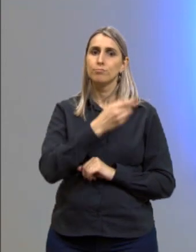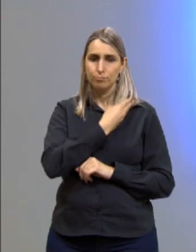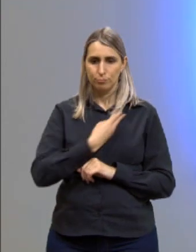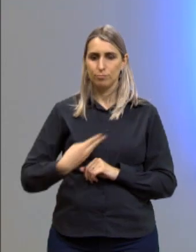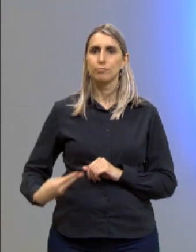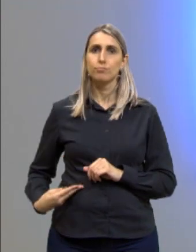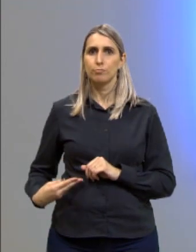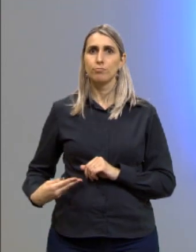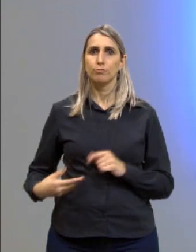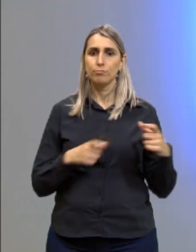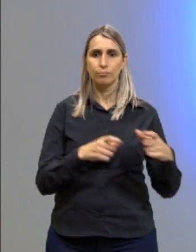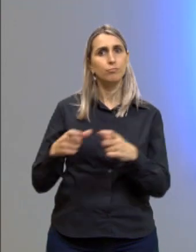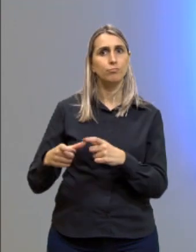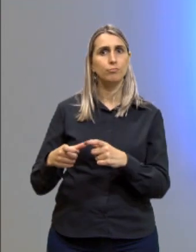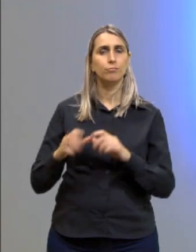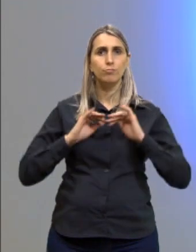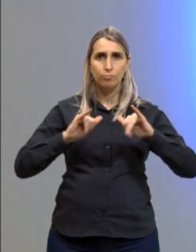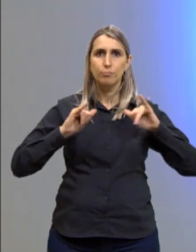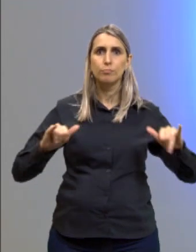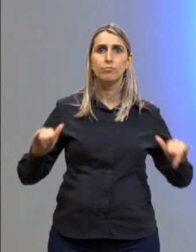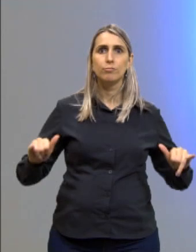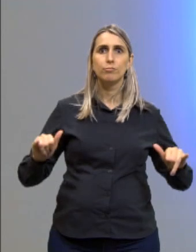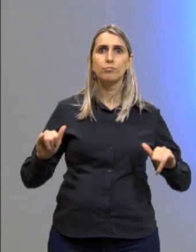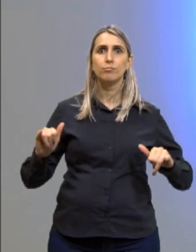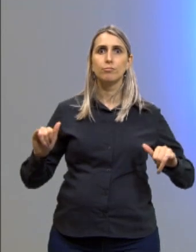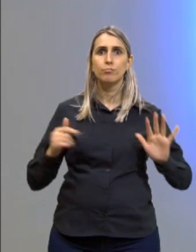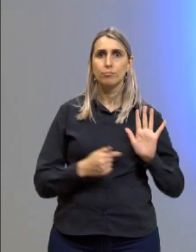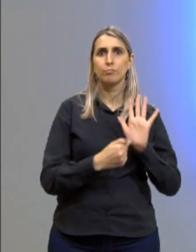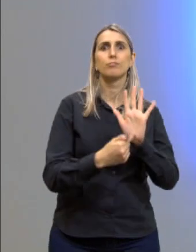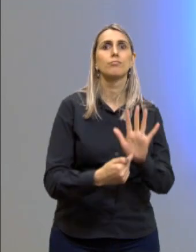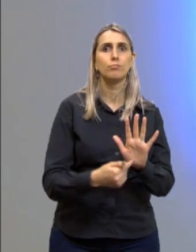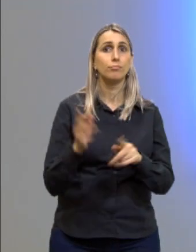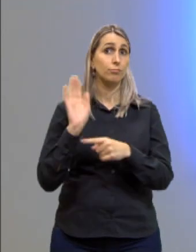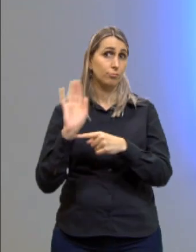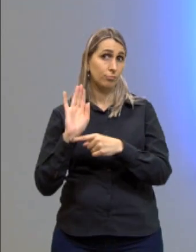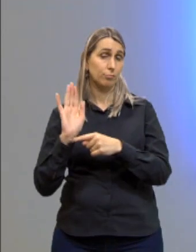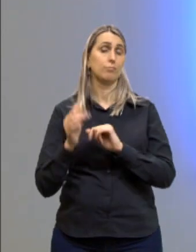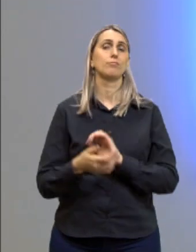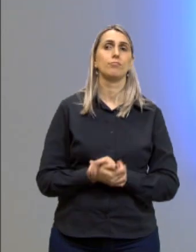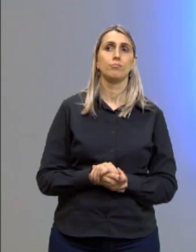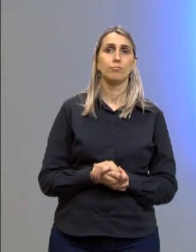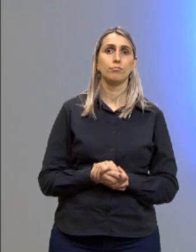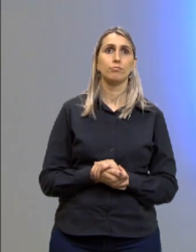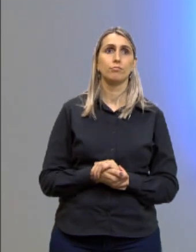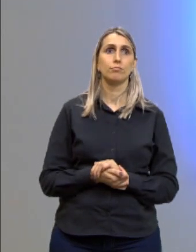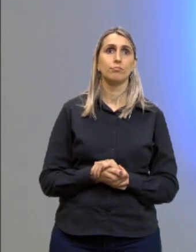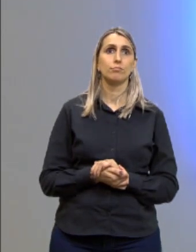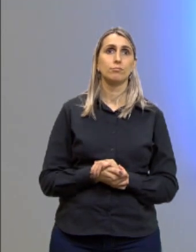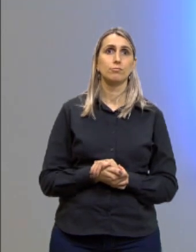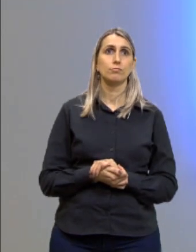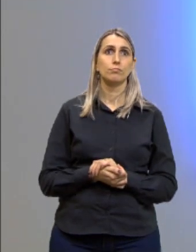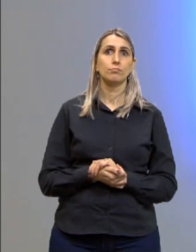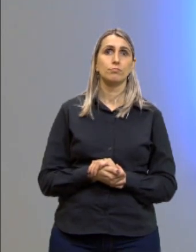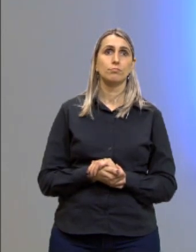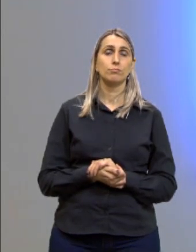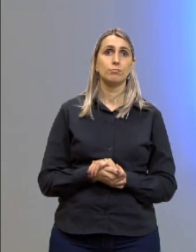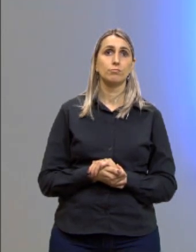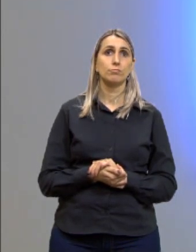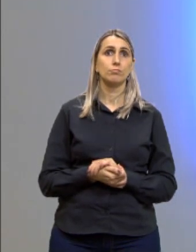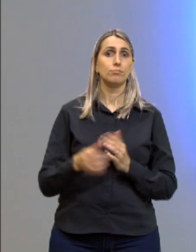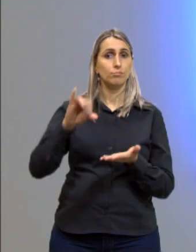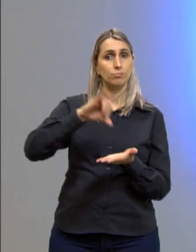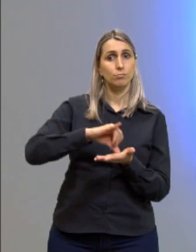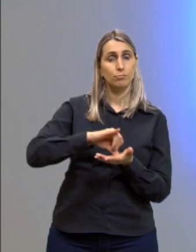públicos para divulgar apresentações cinematográficas nos